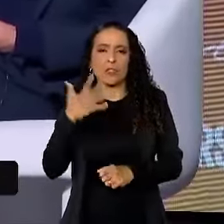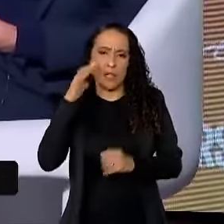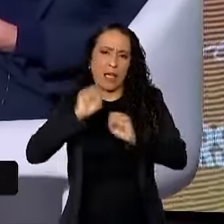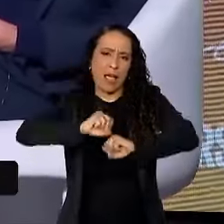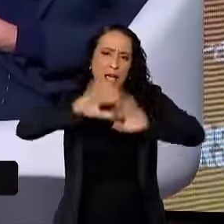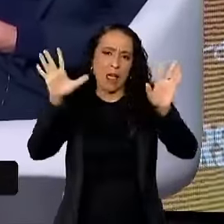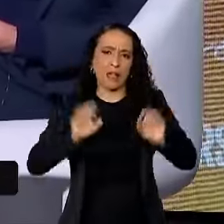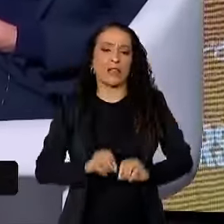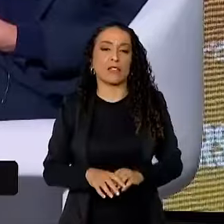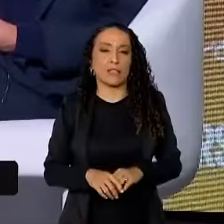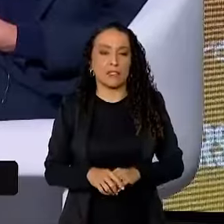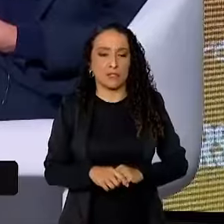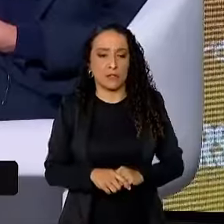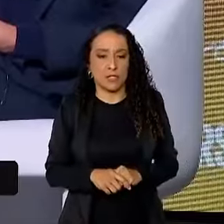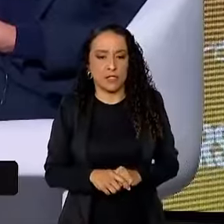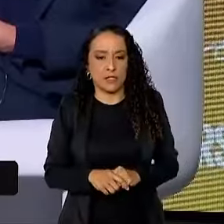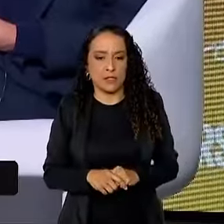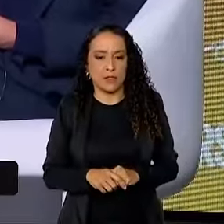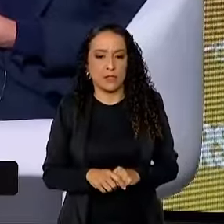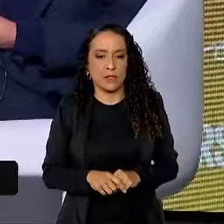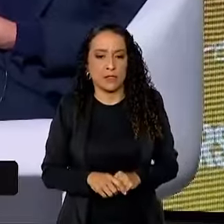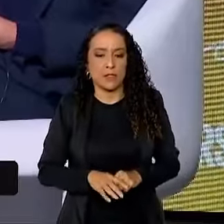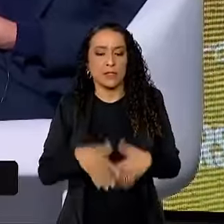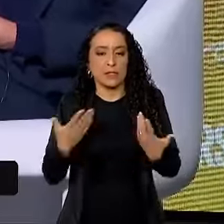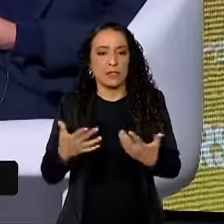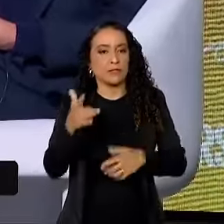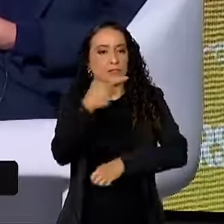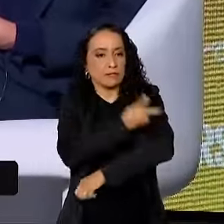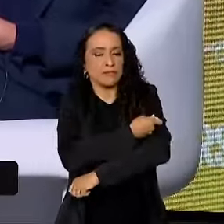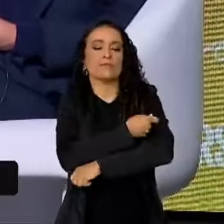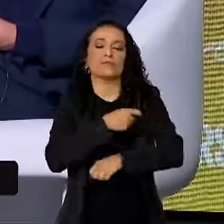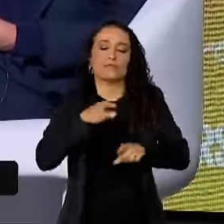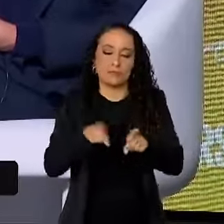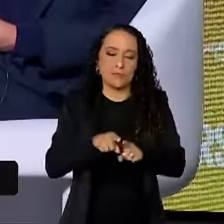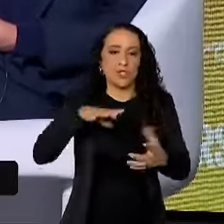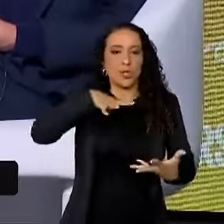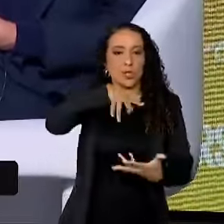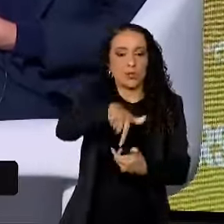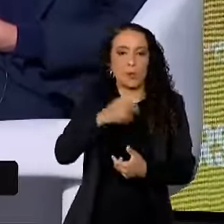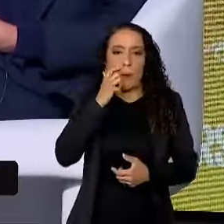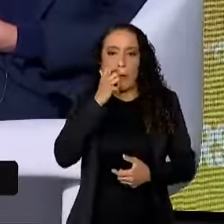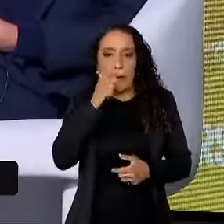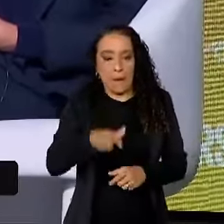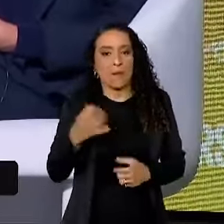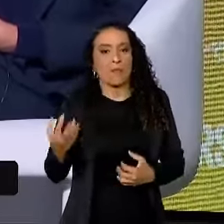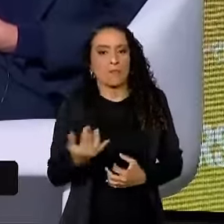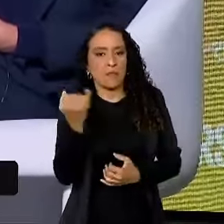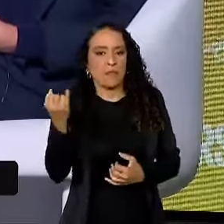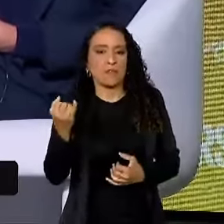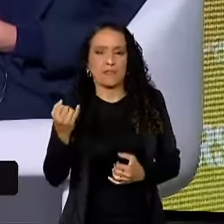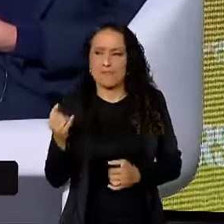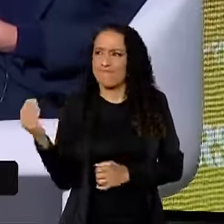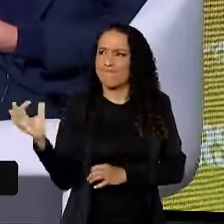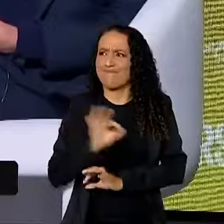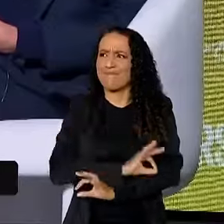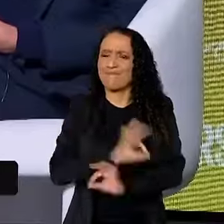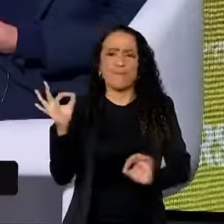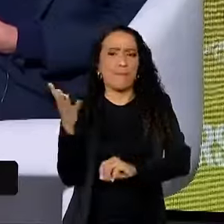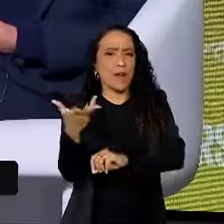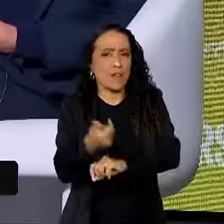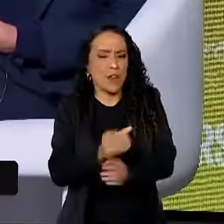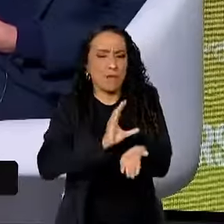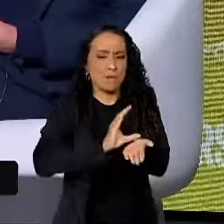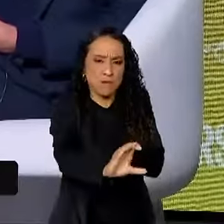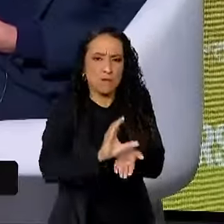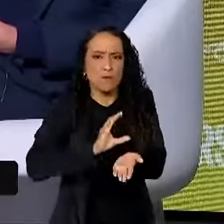que o financiamento para vacina para as crianças no mundo, isso foi uma coisa fenomenal, financiamento de